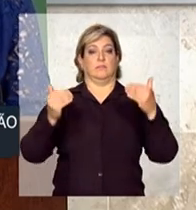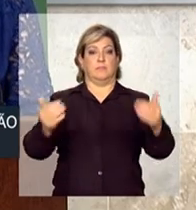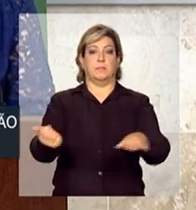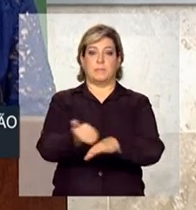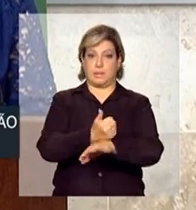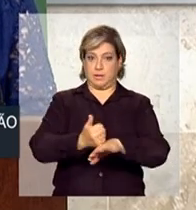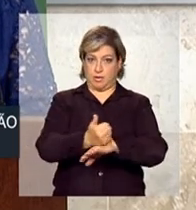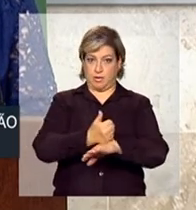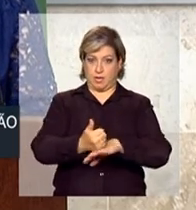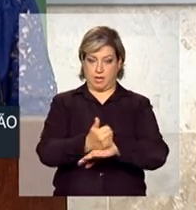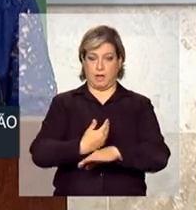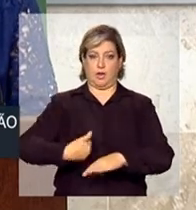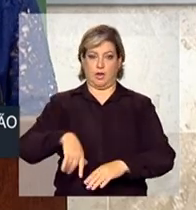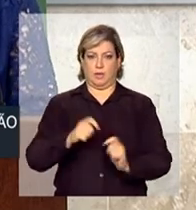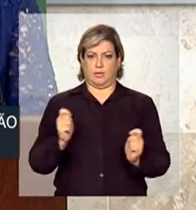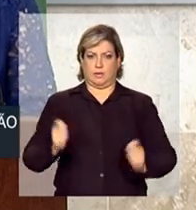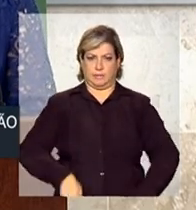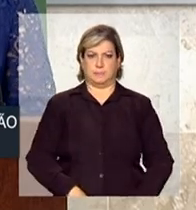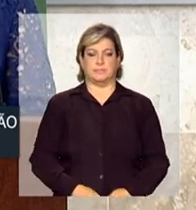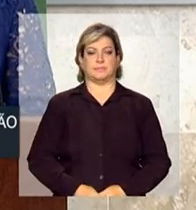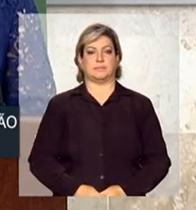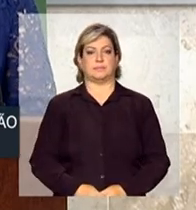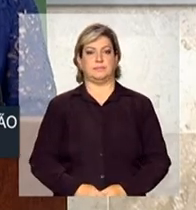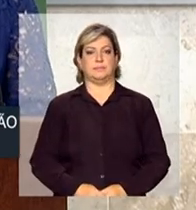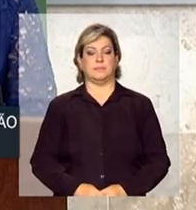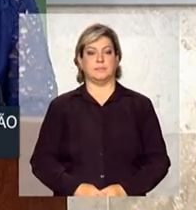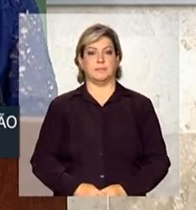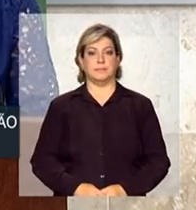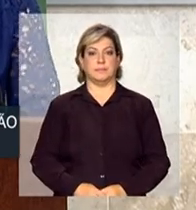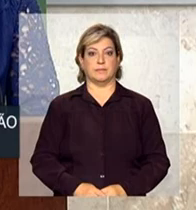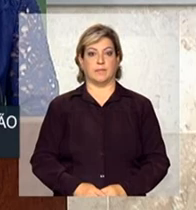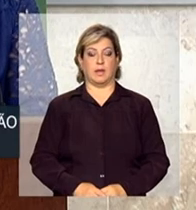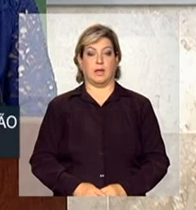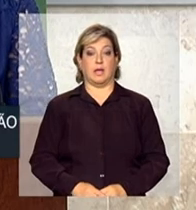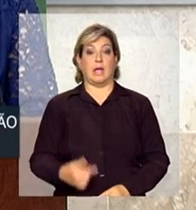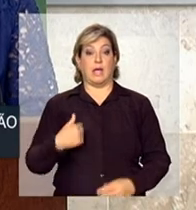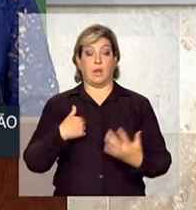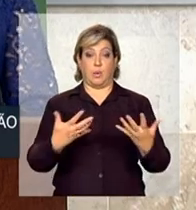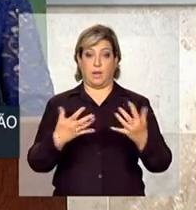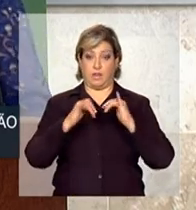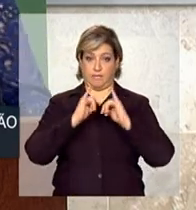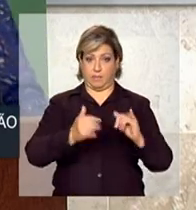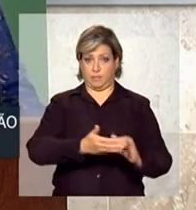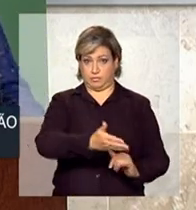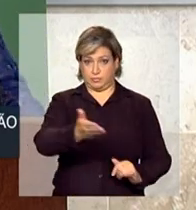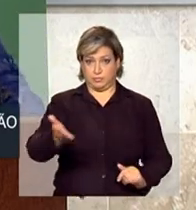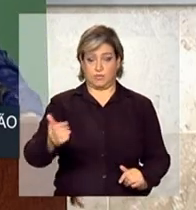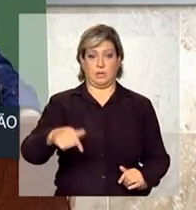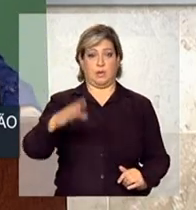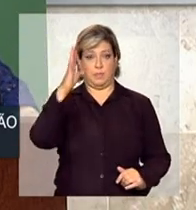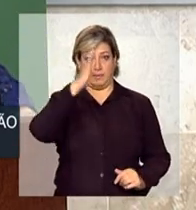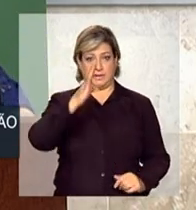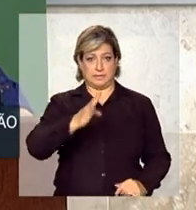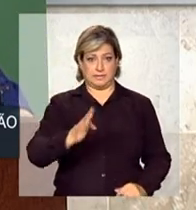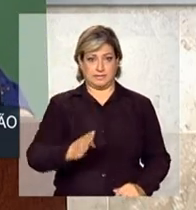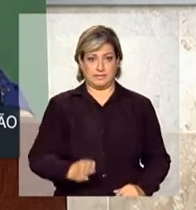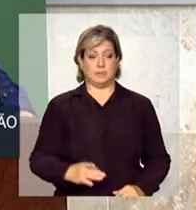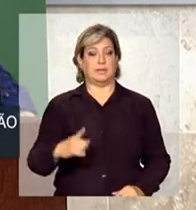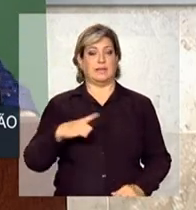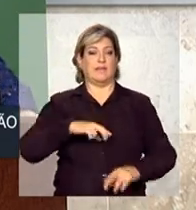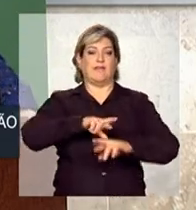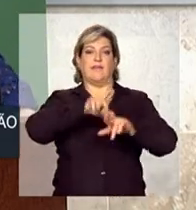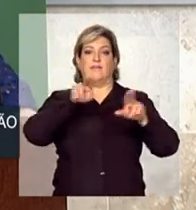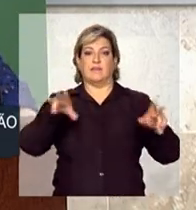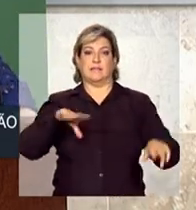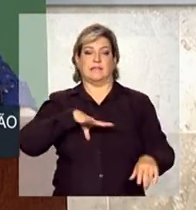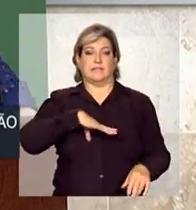nossa performance. Eu quero dizer para os senhores que o Brasil tem vários desafios